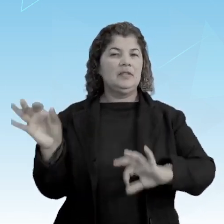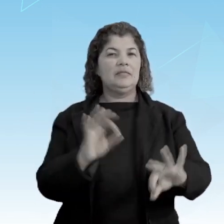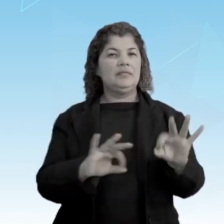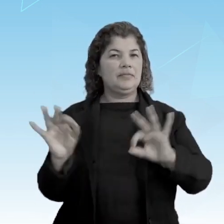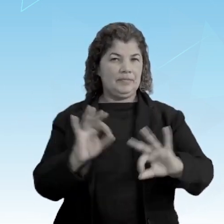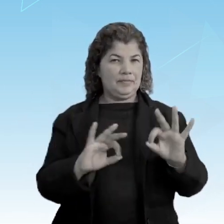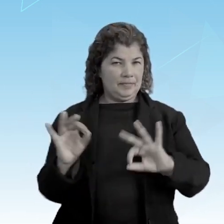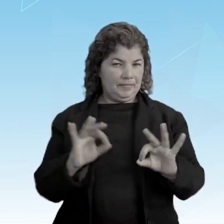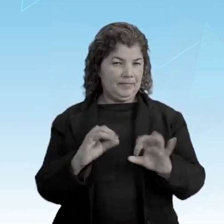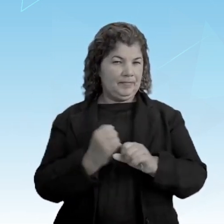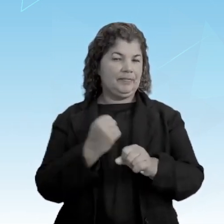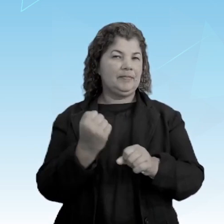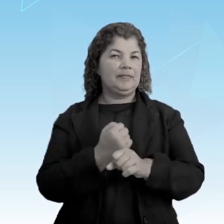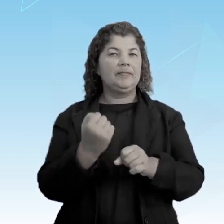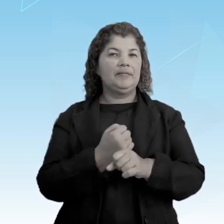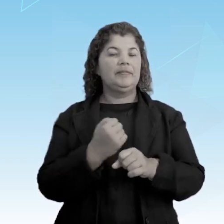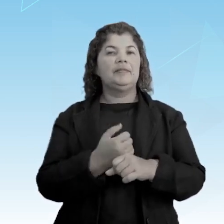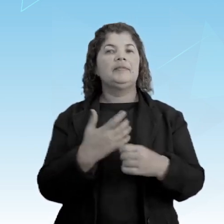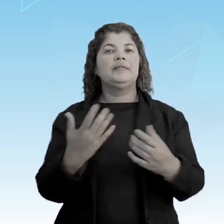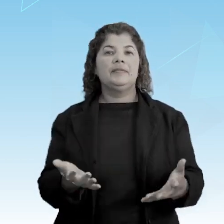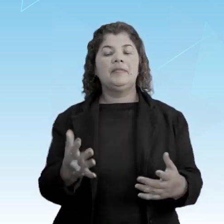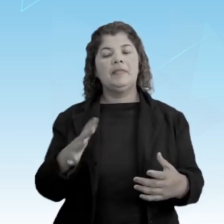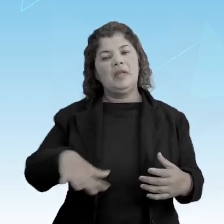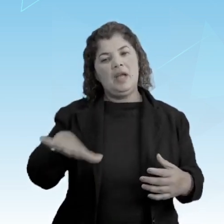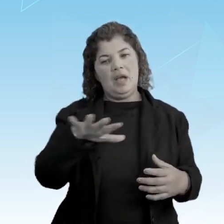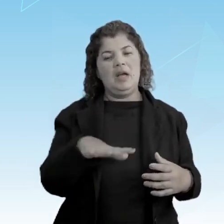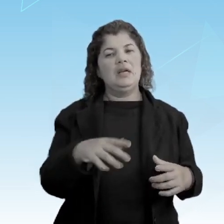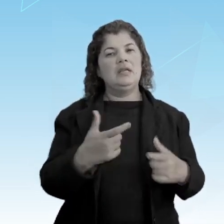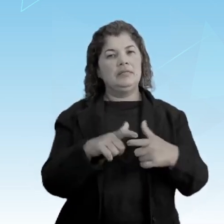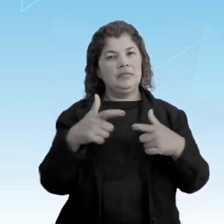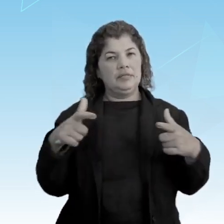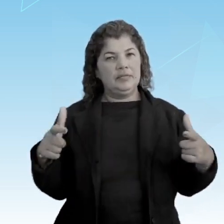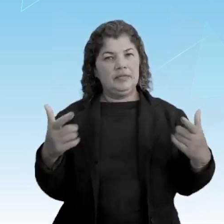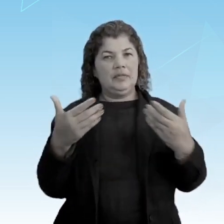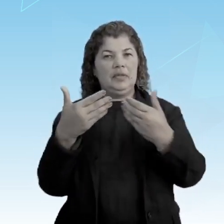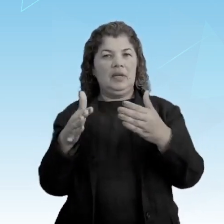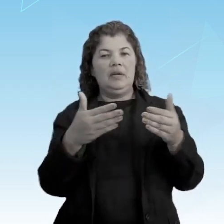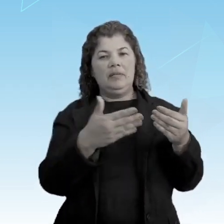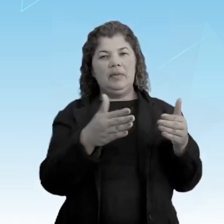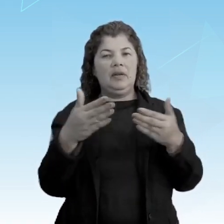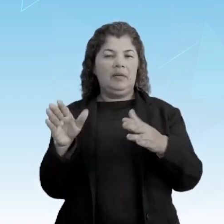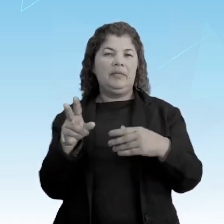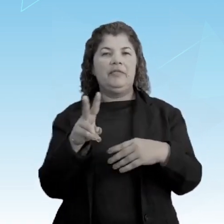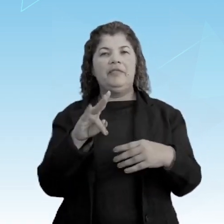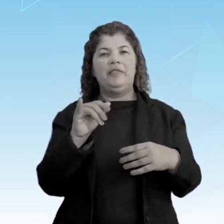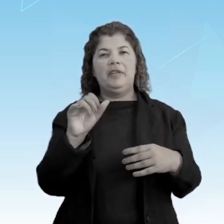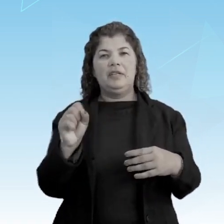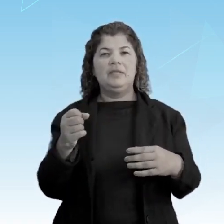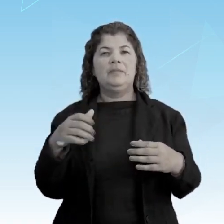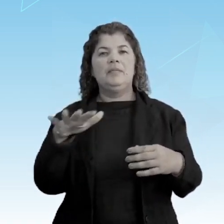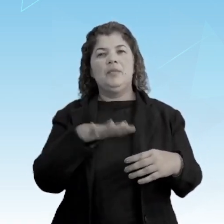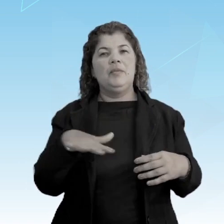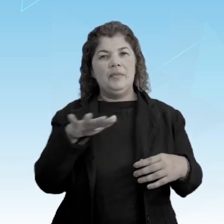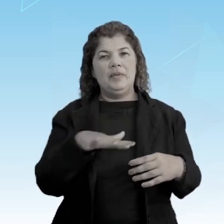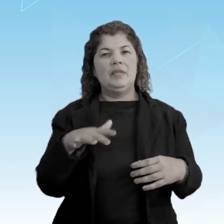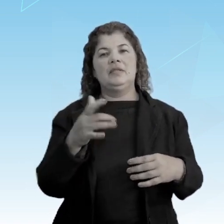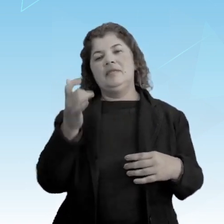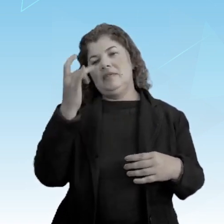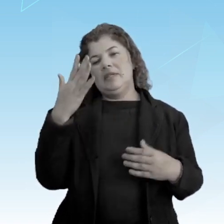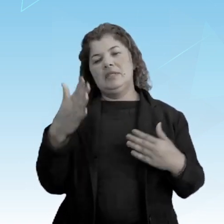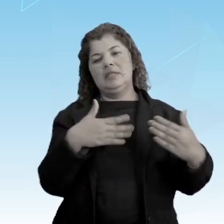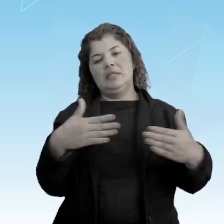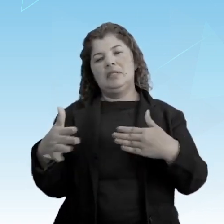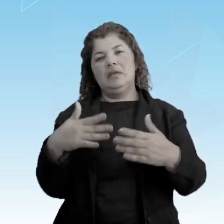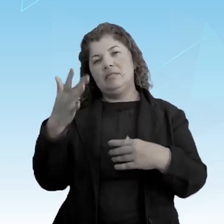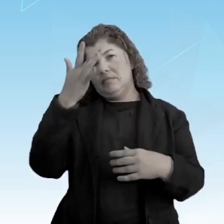melhorias. Sua área foi ampliada, abriu-se vias públicas para facilitar a circulação de